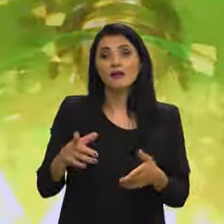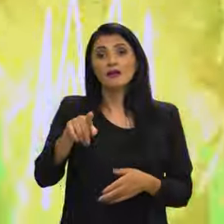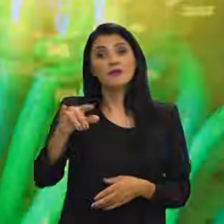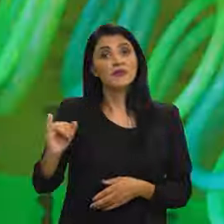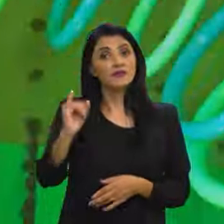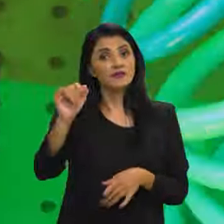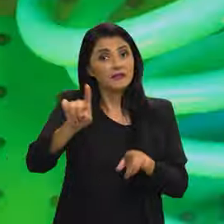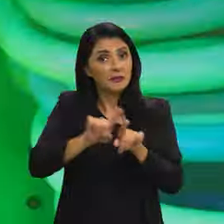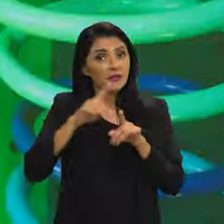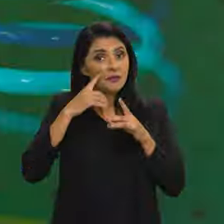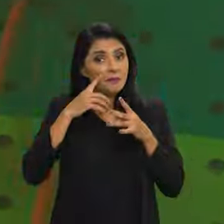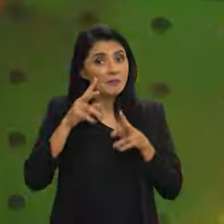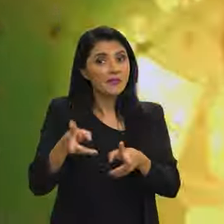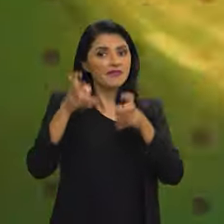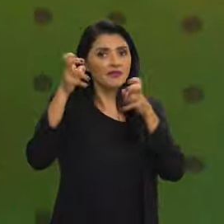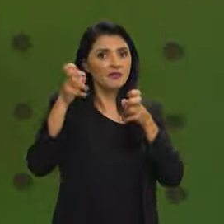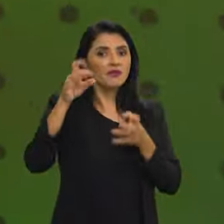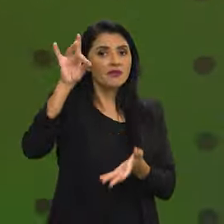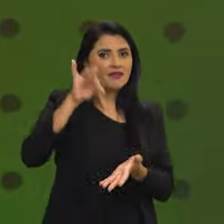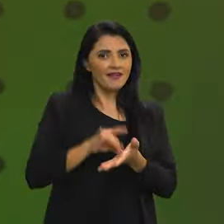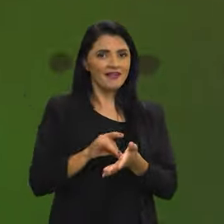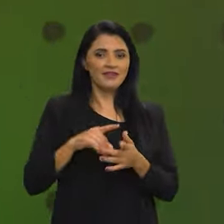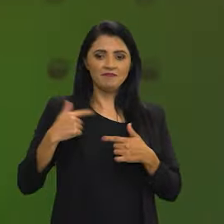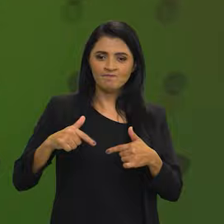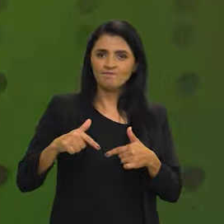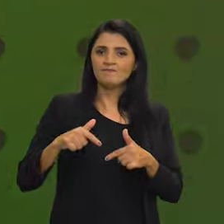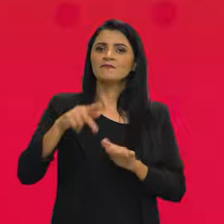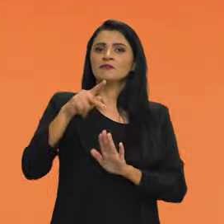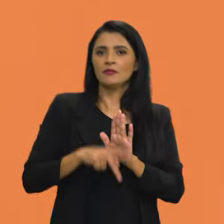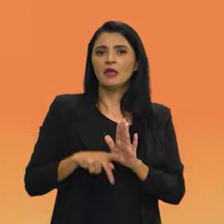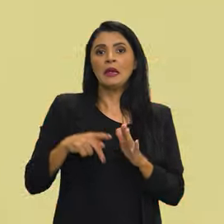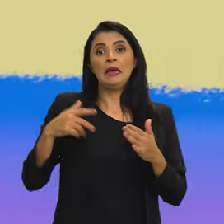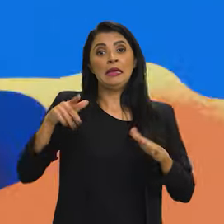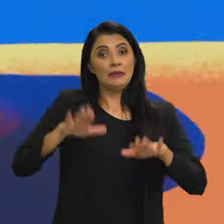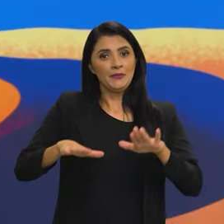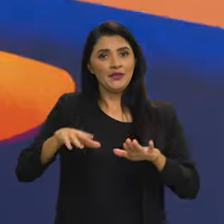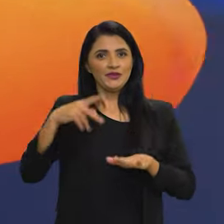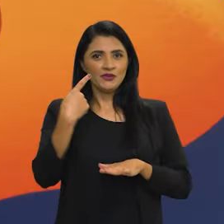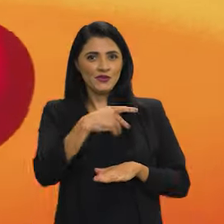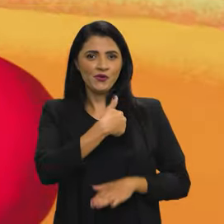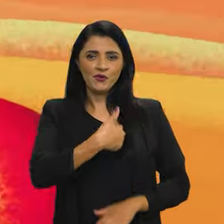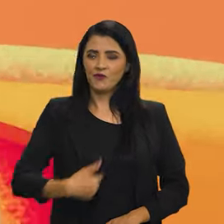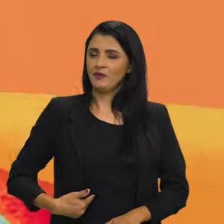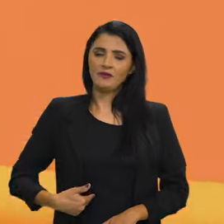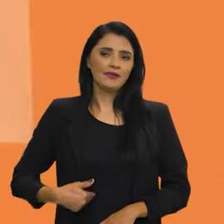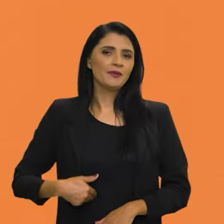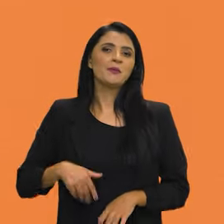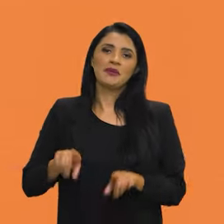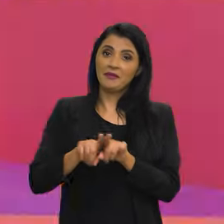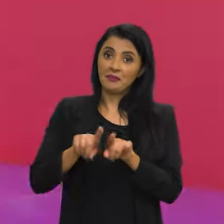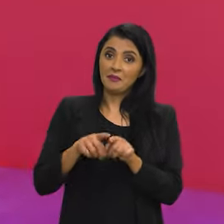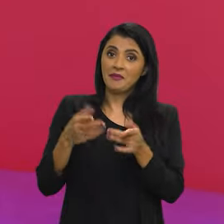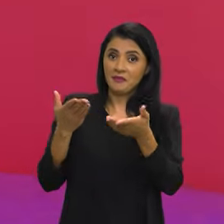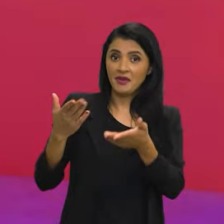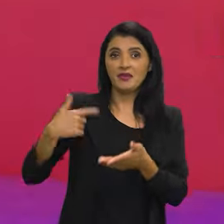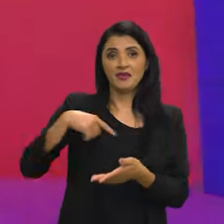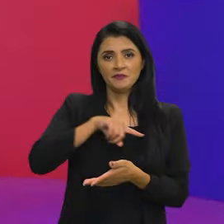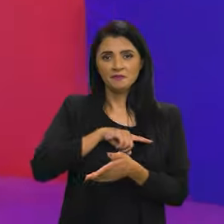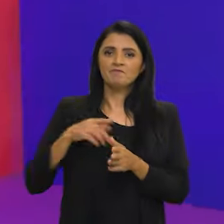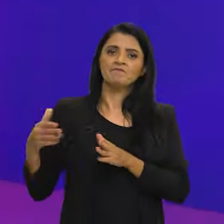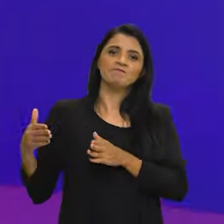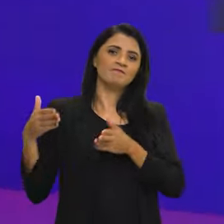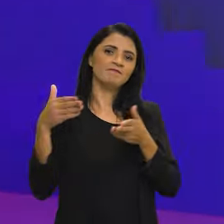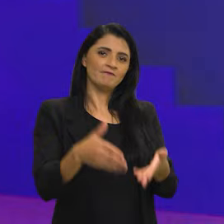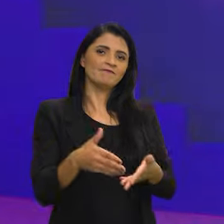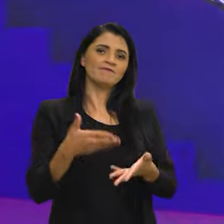aspectos é importante notar que a eficácia dessas iniciativas depende não apenas da ação governamental mas